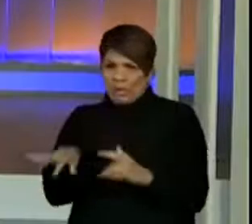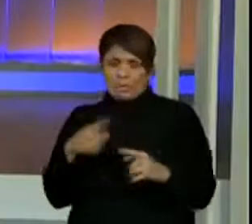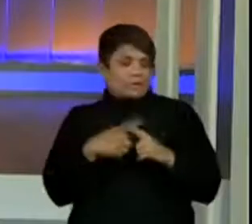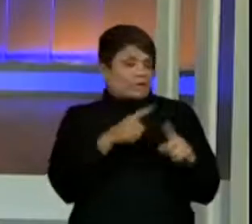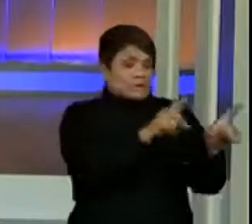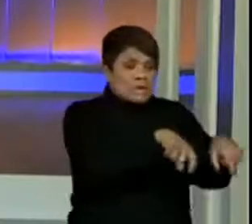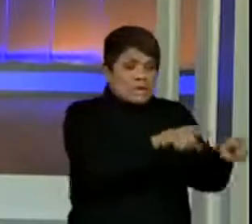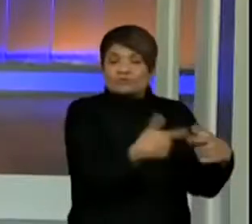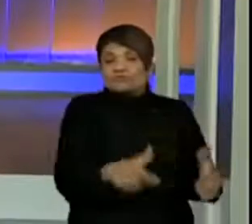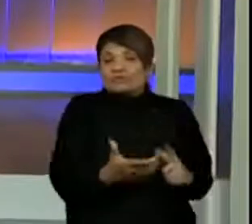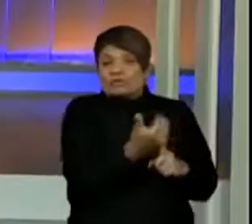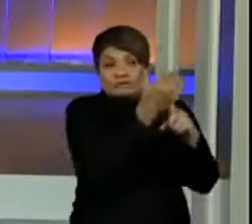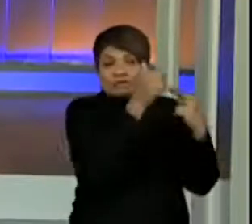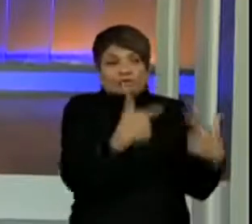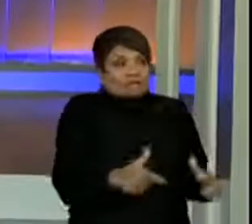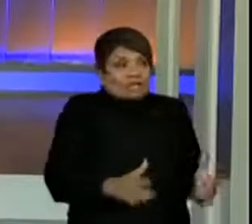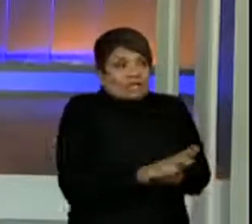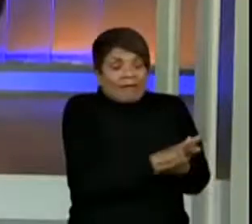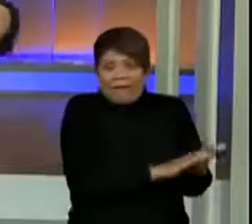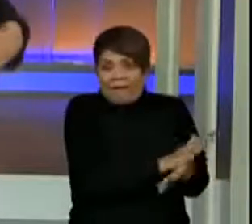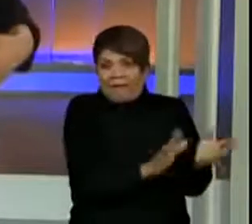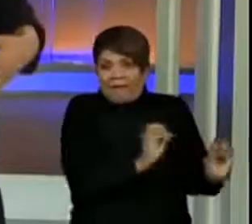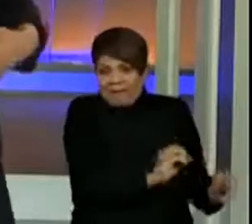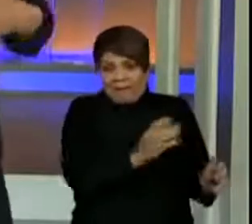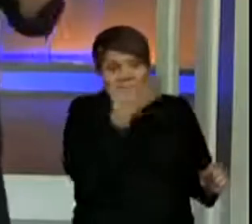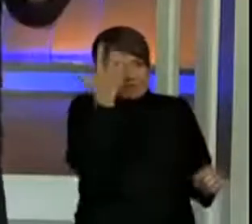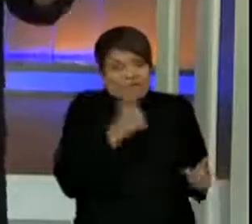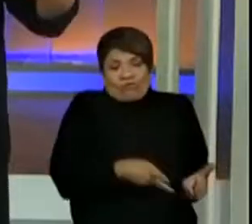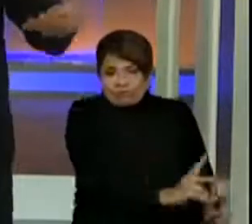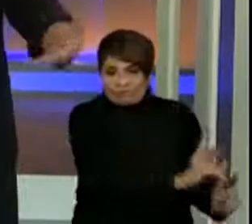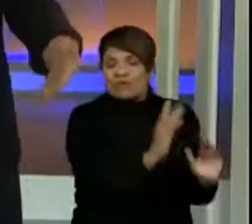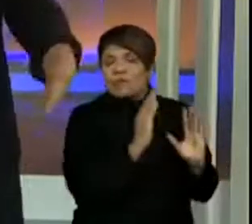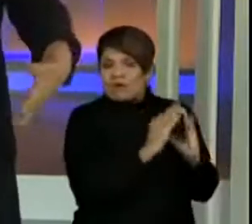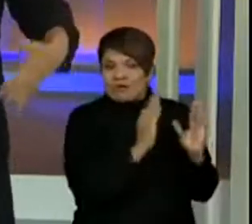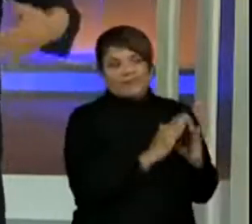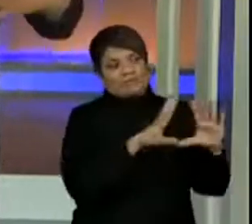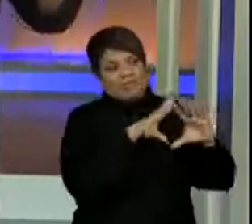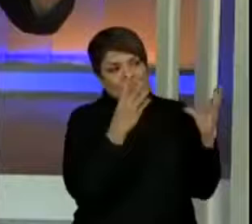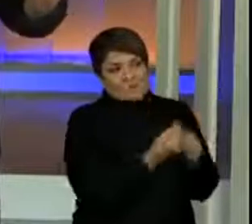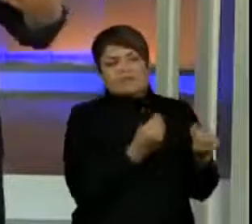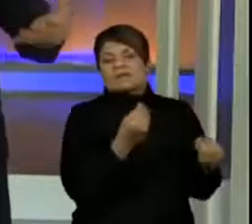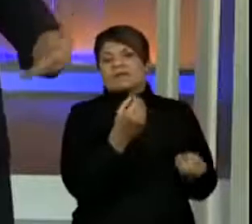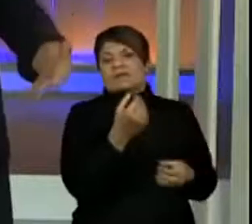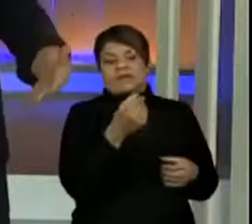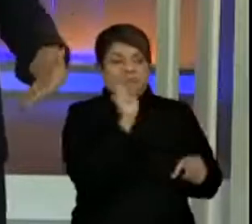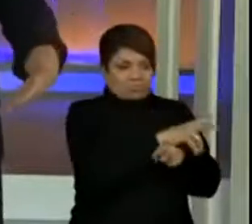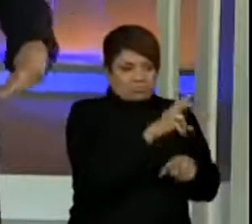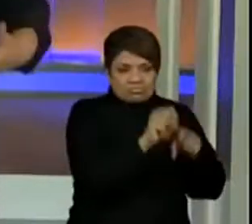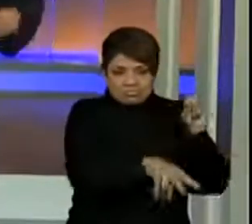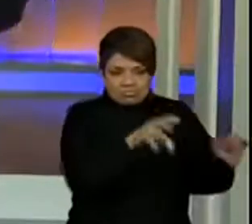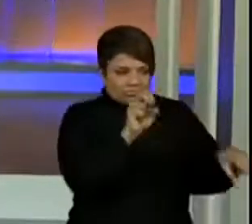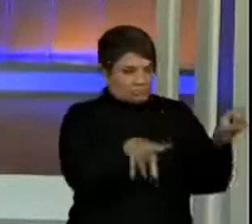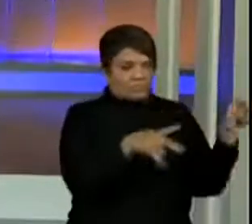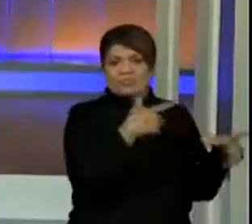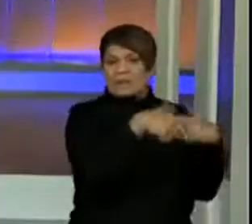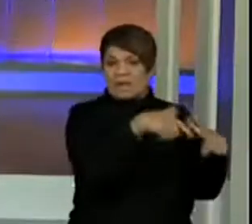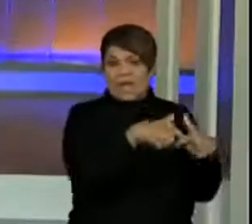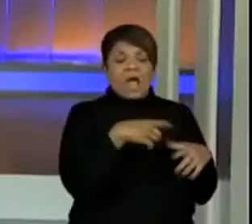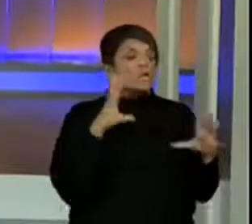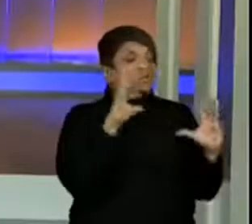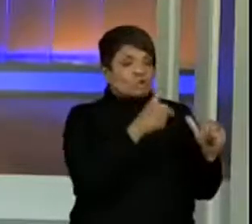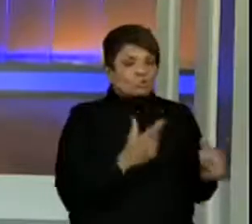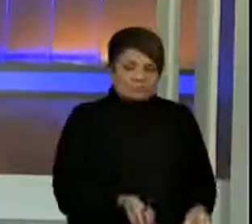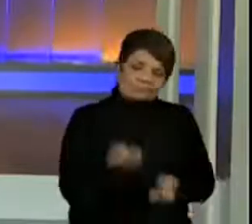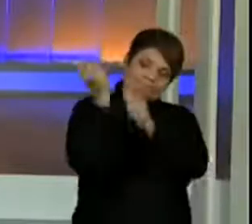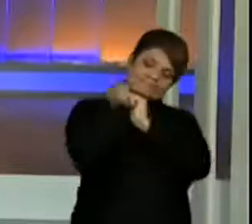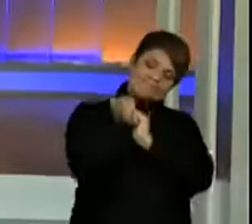tantos recursos para as pessoas estarem com as suas famílias, arrumando emprego, e aí todo mundo pegava